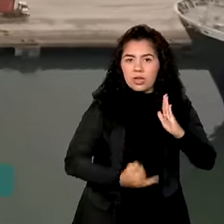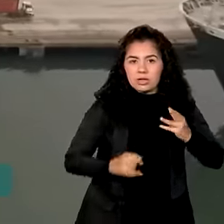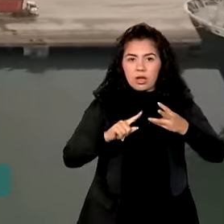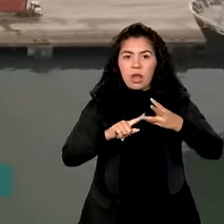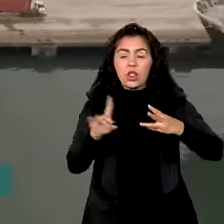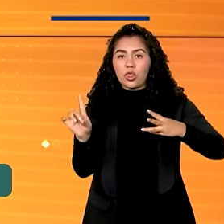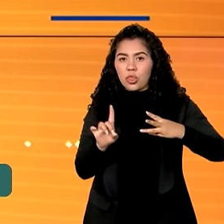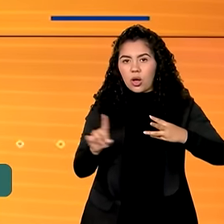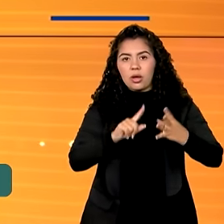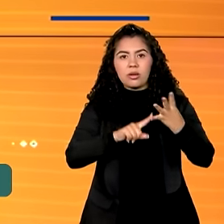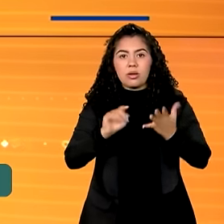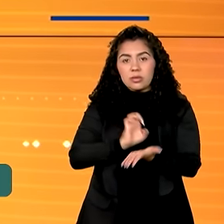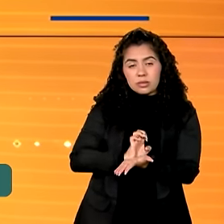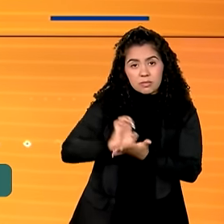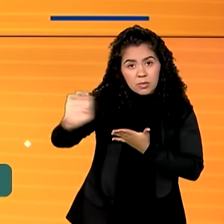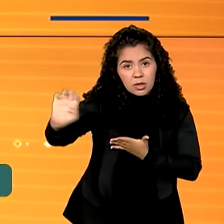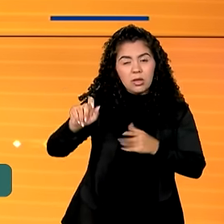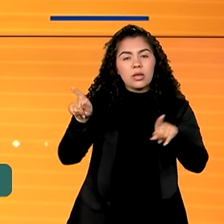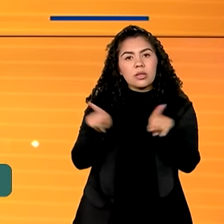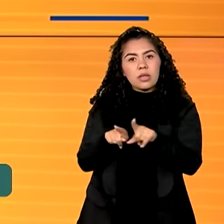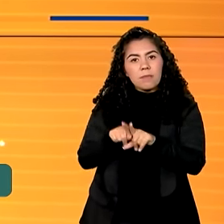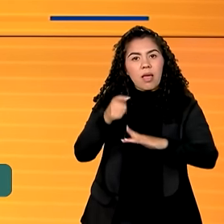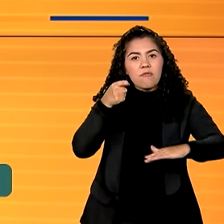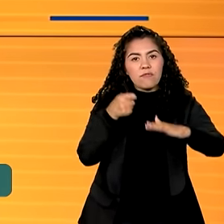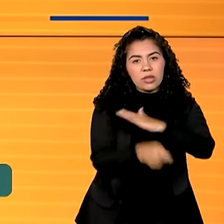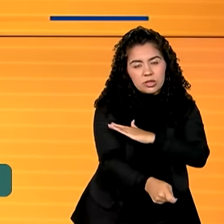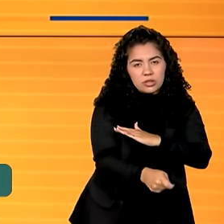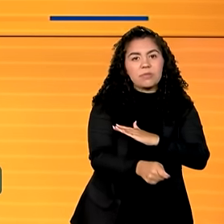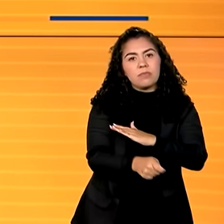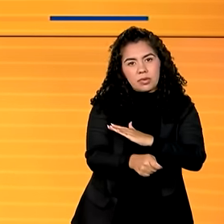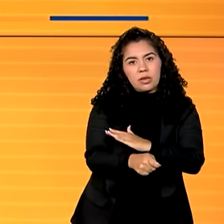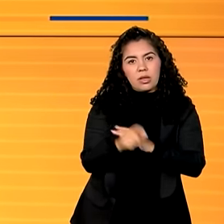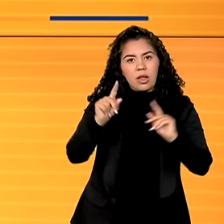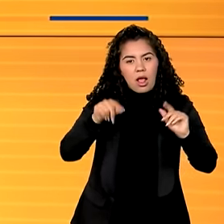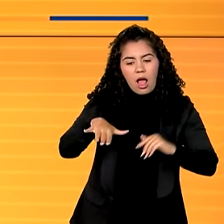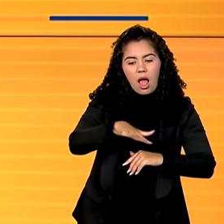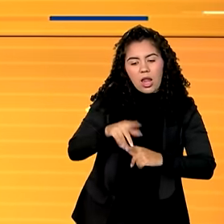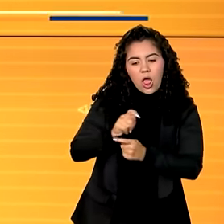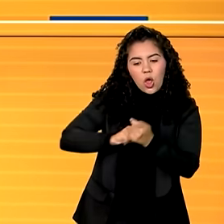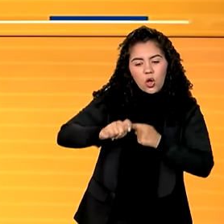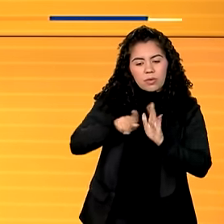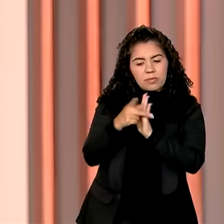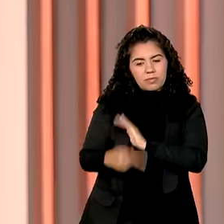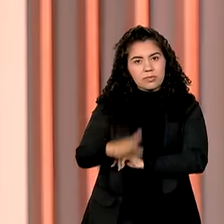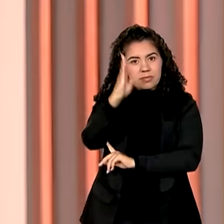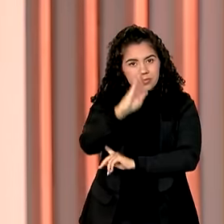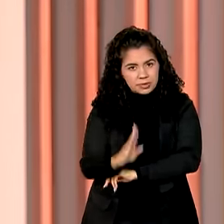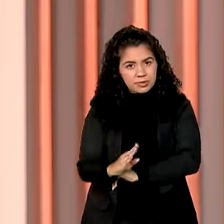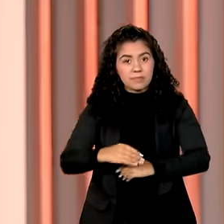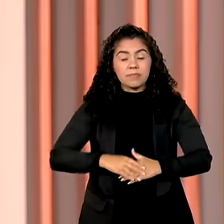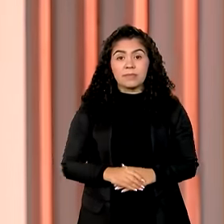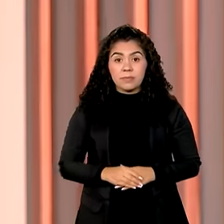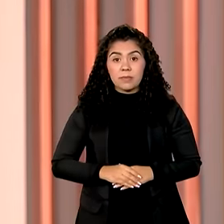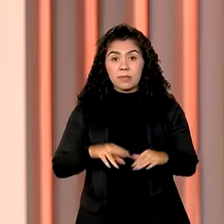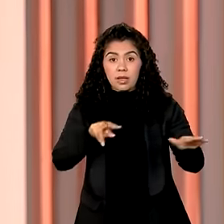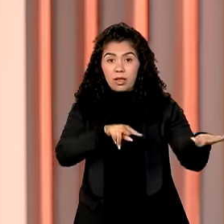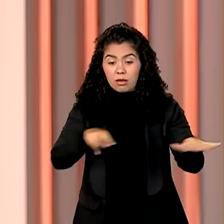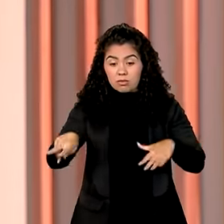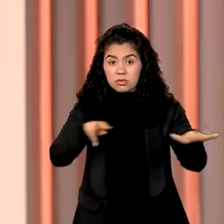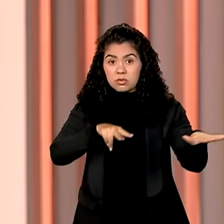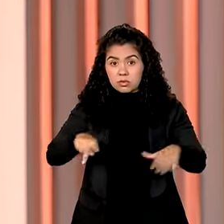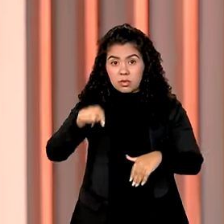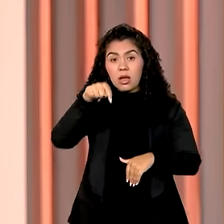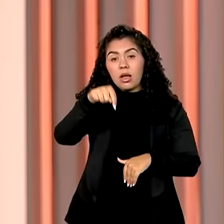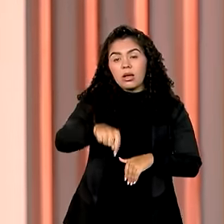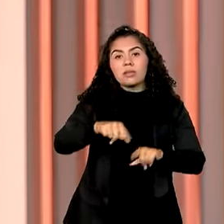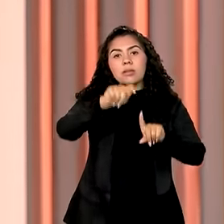dólar, exportações e investimentos externos na economia brasileira. E na segunda semana deste mês